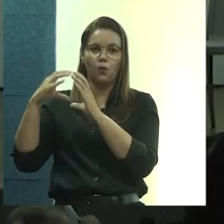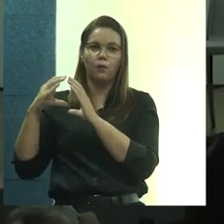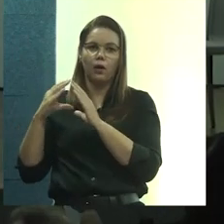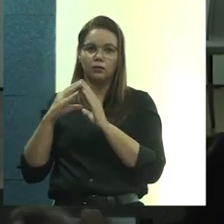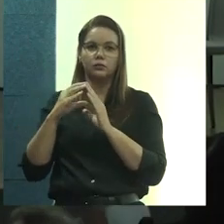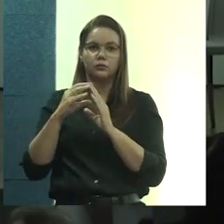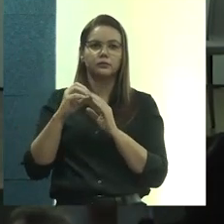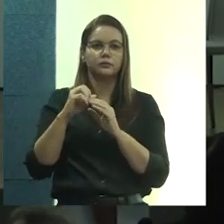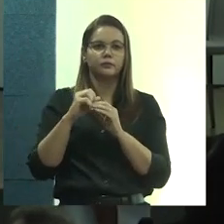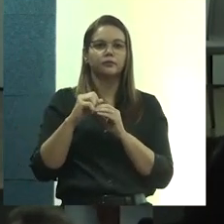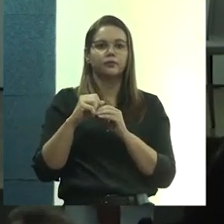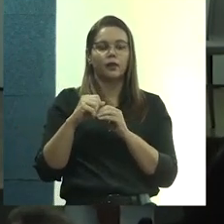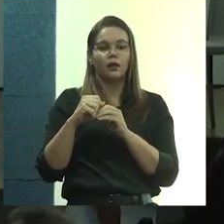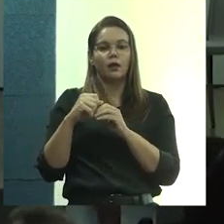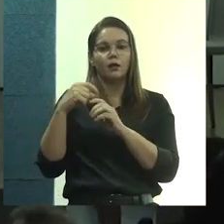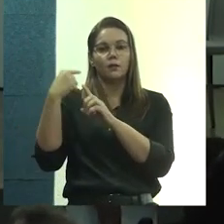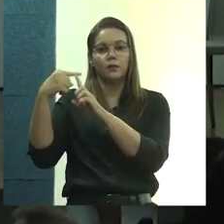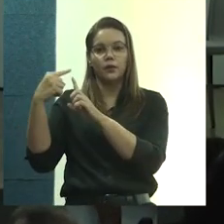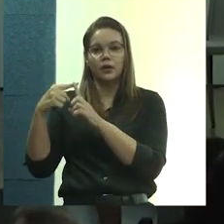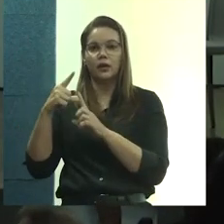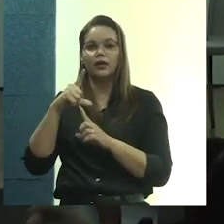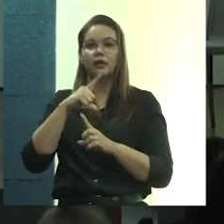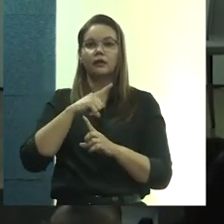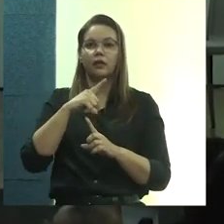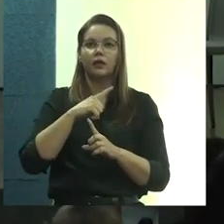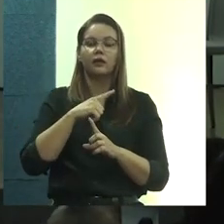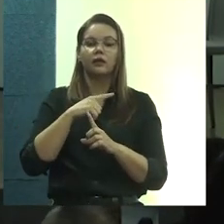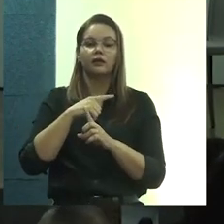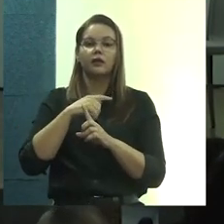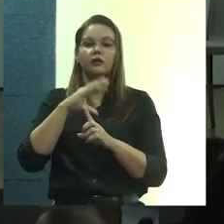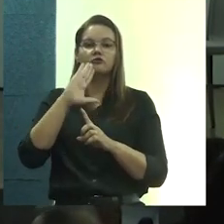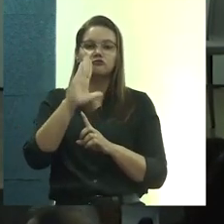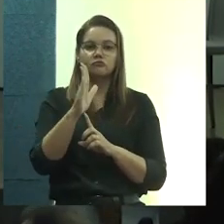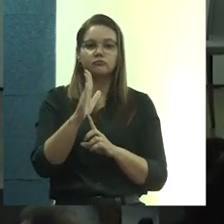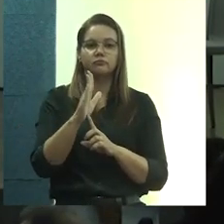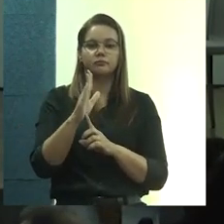moradias que estão em situação de abandono. é?